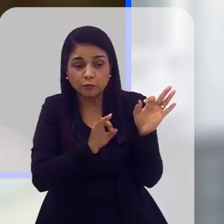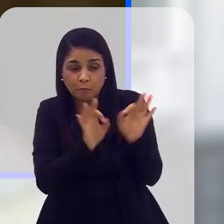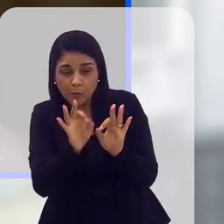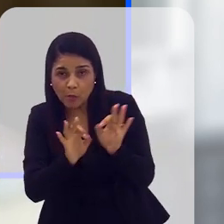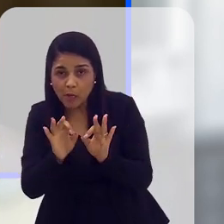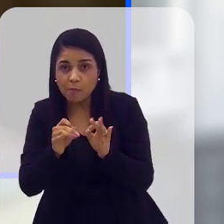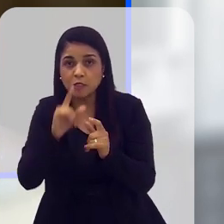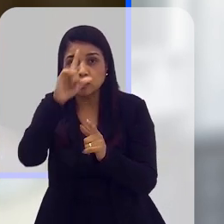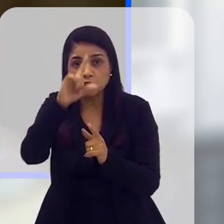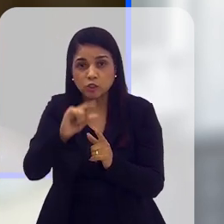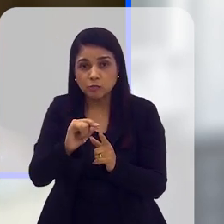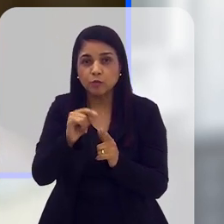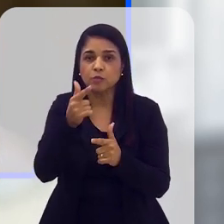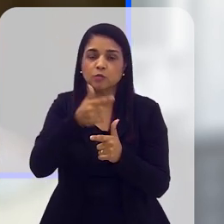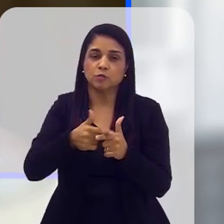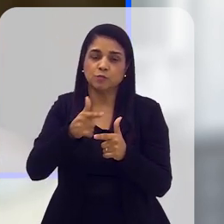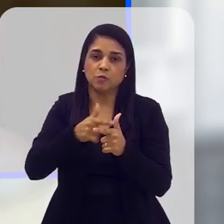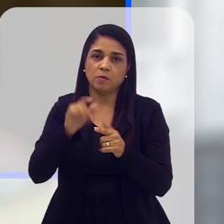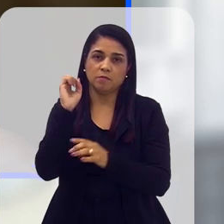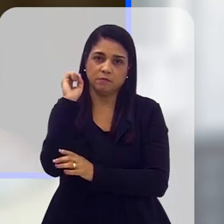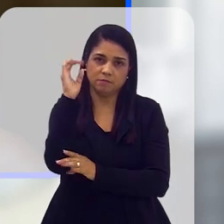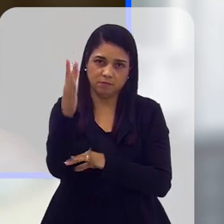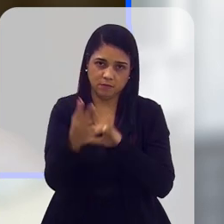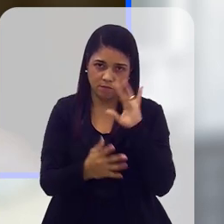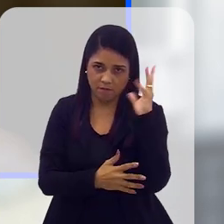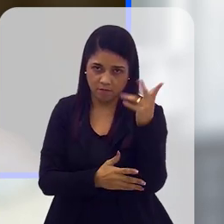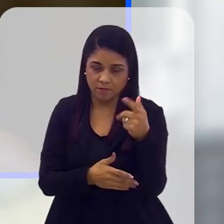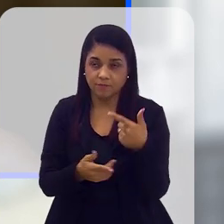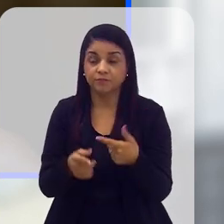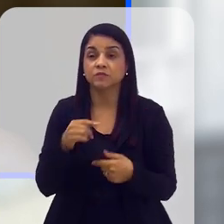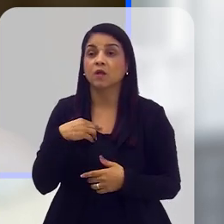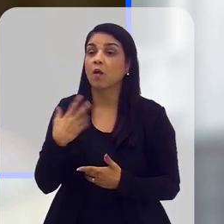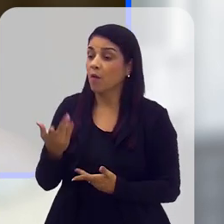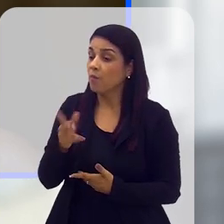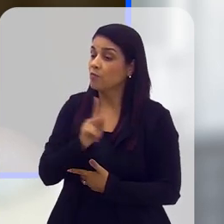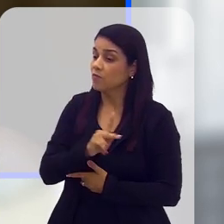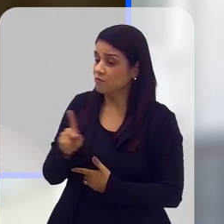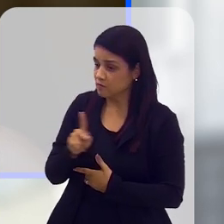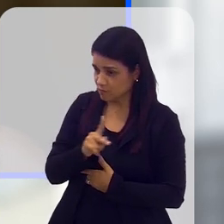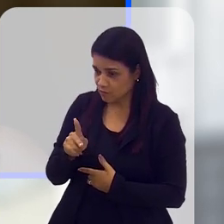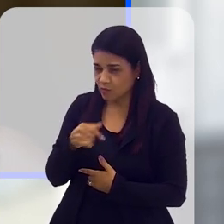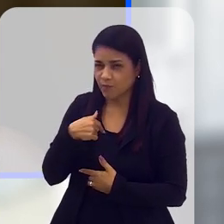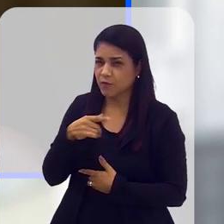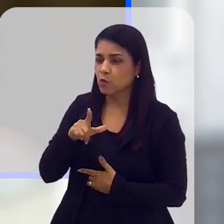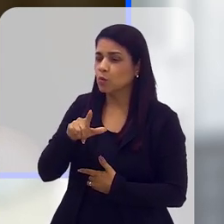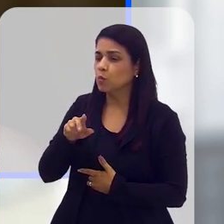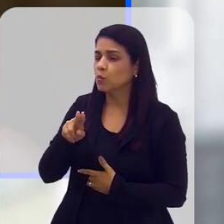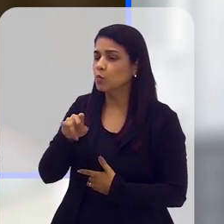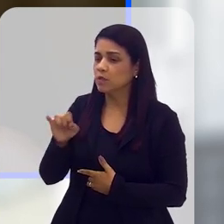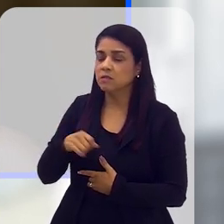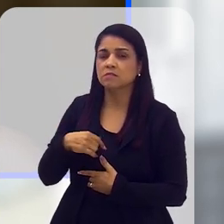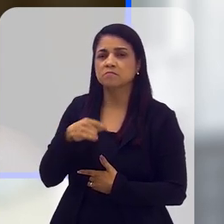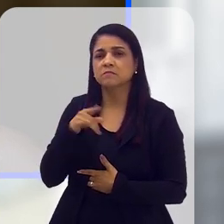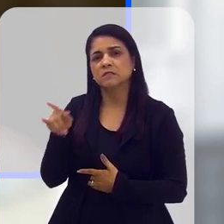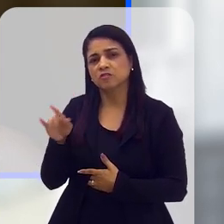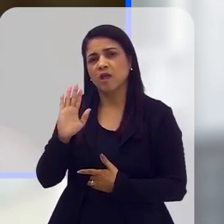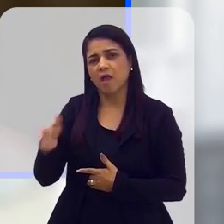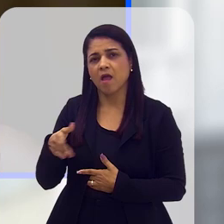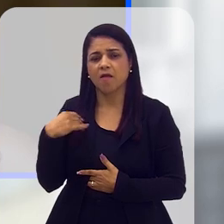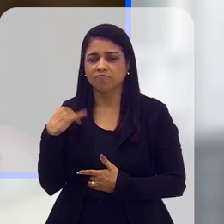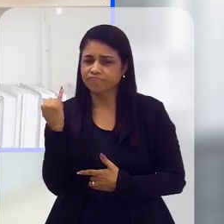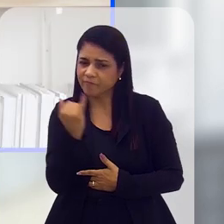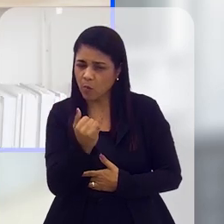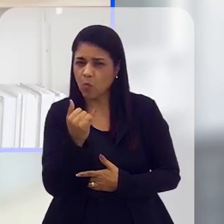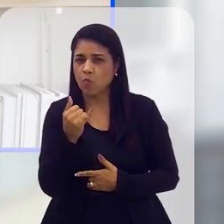programas que reduzam esses problemas ambientais. Professor, além desses exemplos que a gente citou, que a professora Gisele